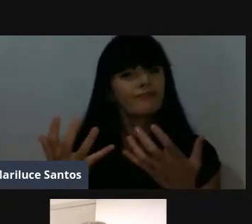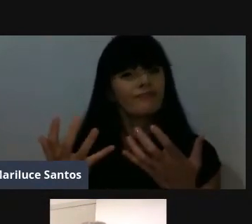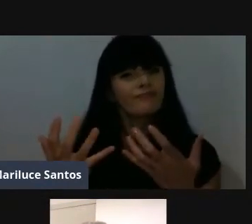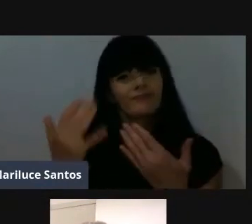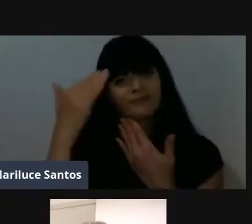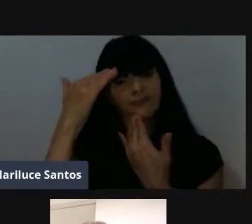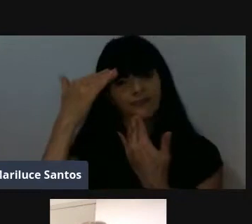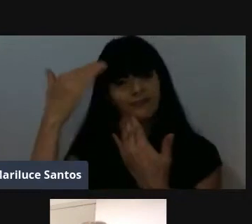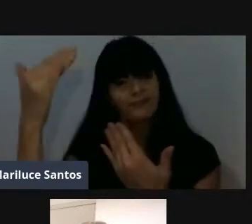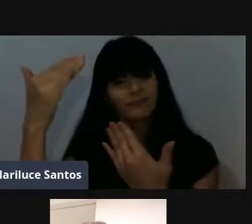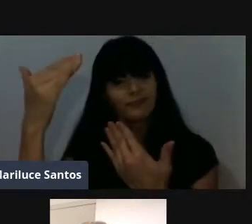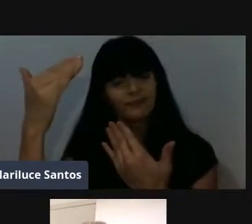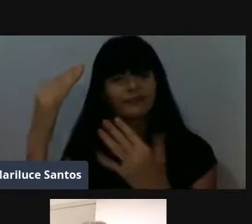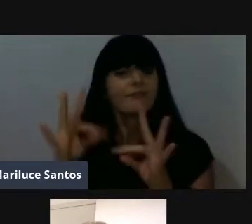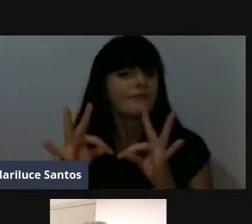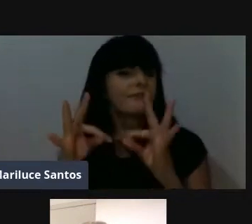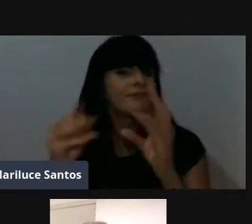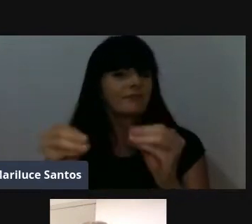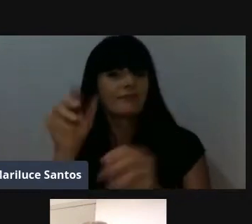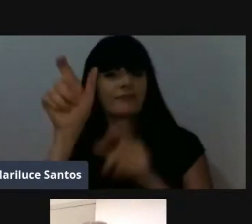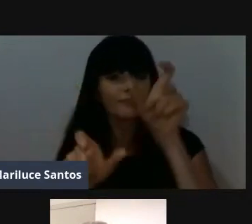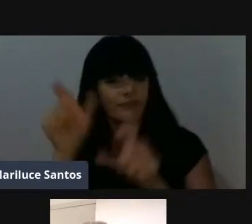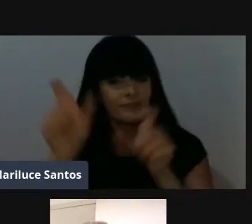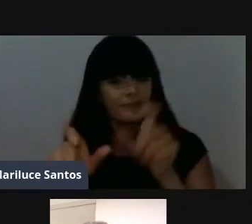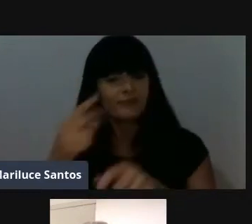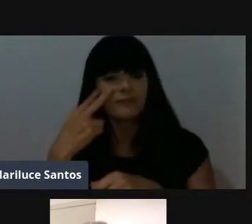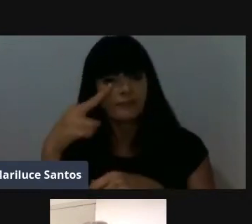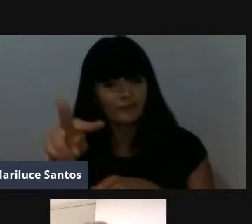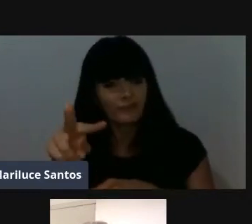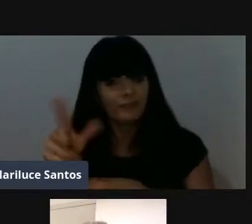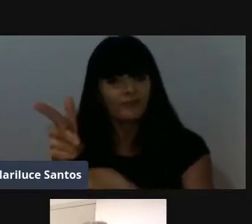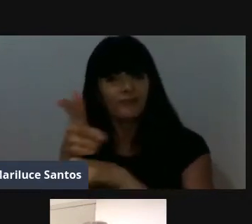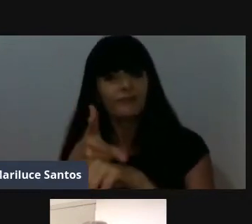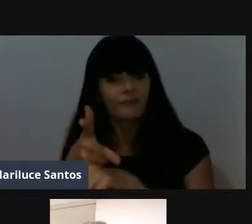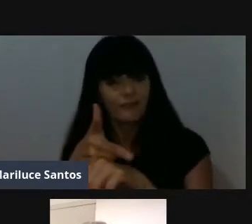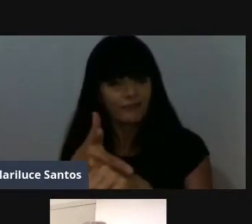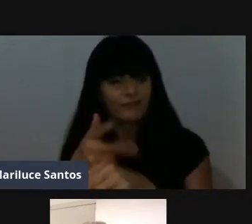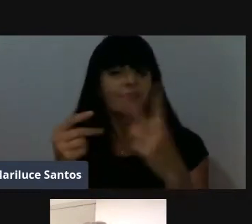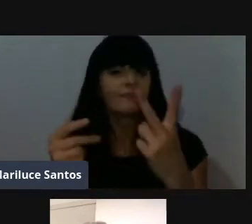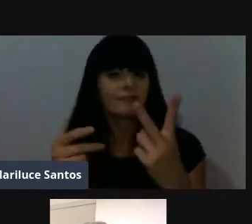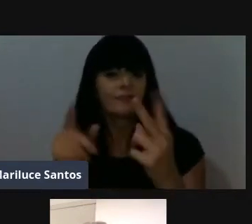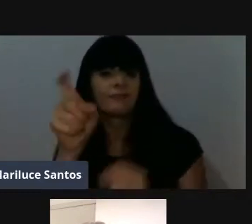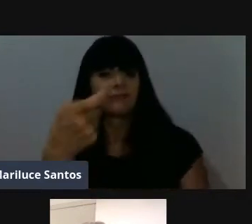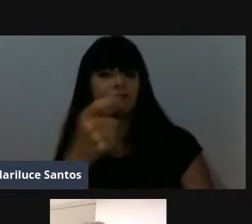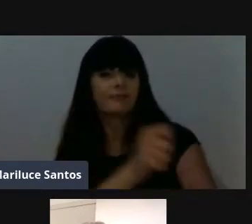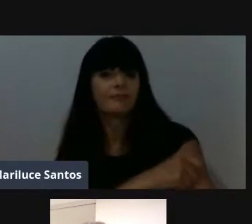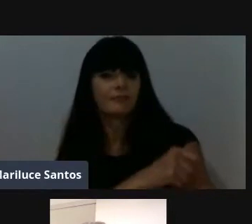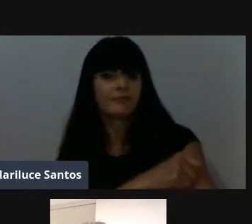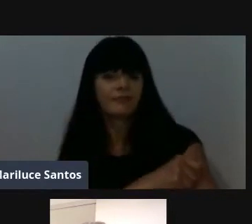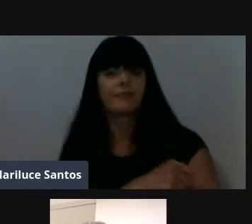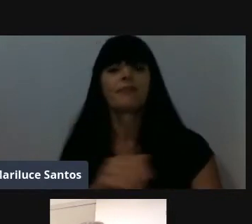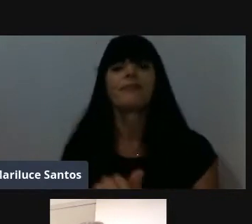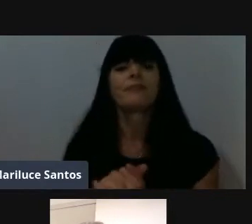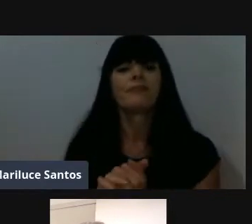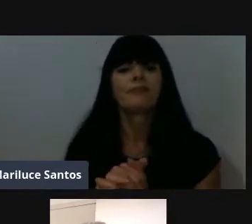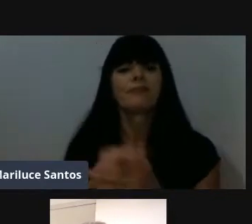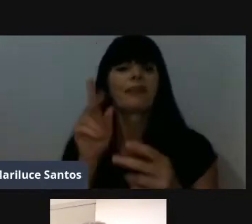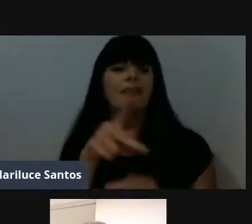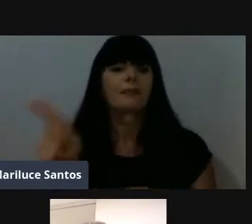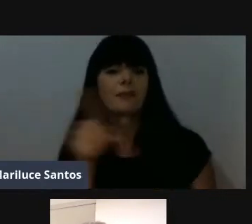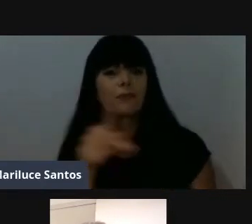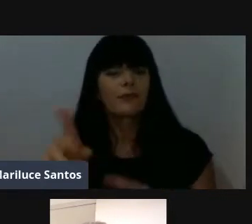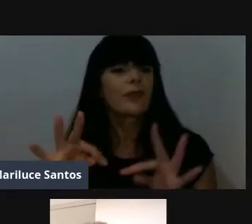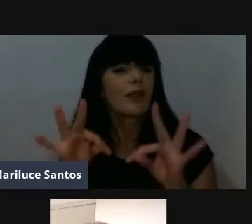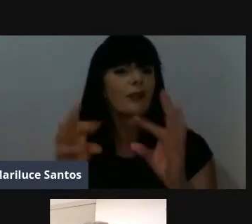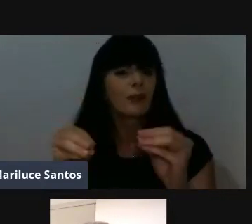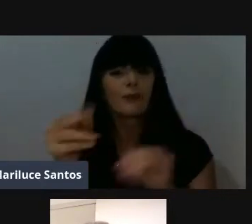queria agradecer a todo mundo que assistiu a live, o Gleitinho e Rafael, a você, dona Natália, a tia Rosânia, e a todo